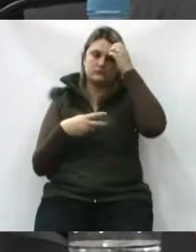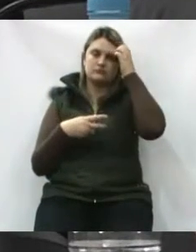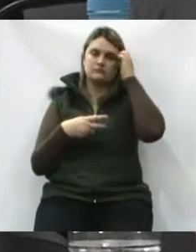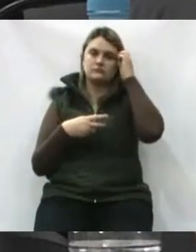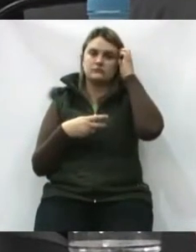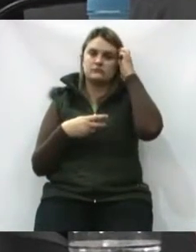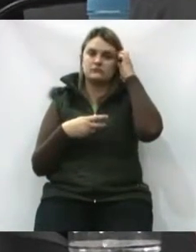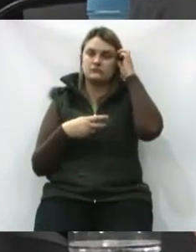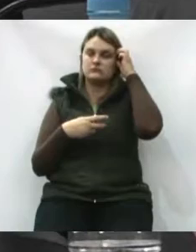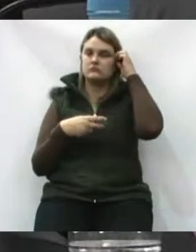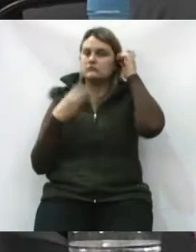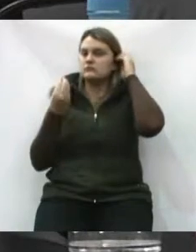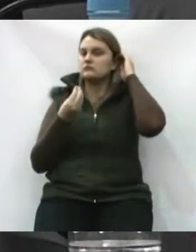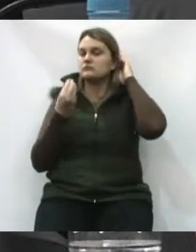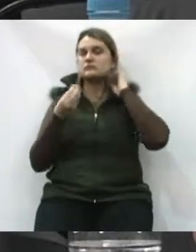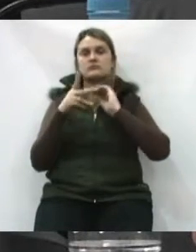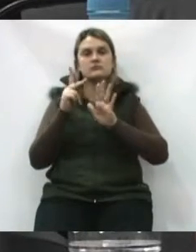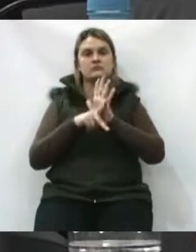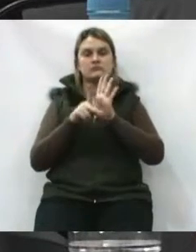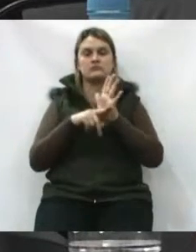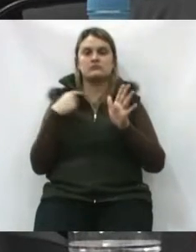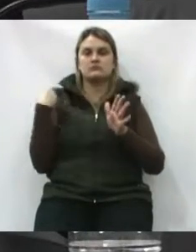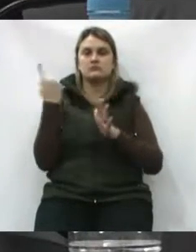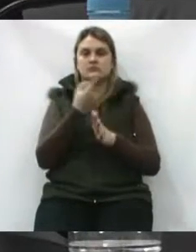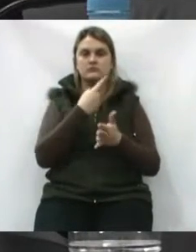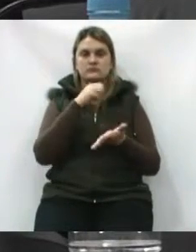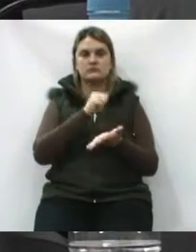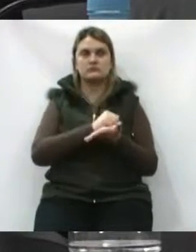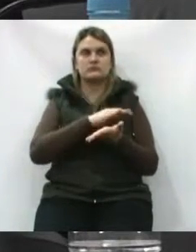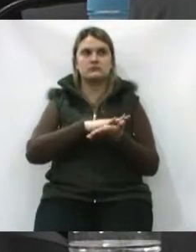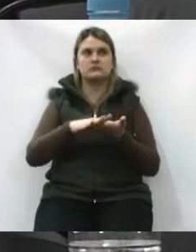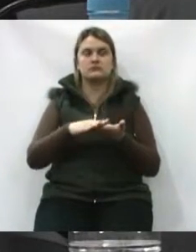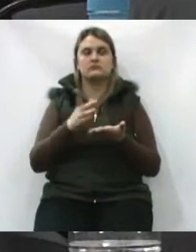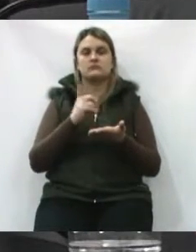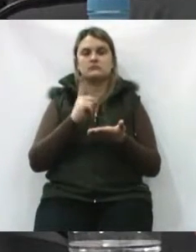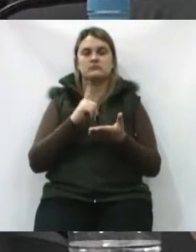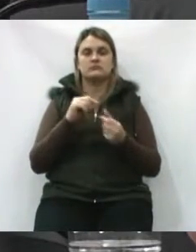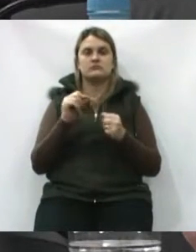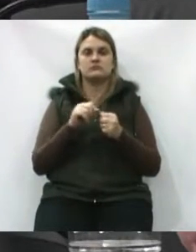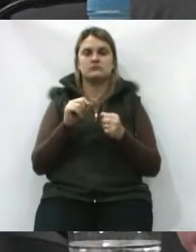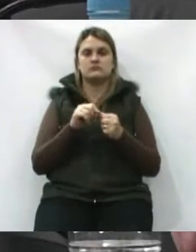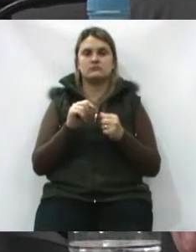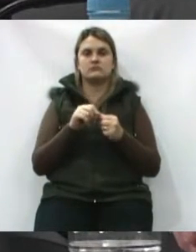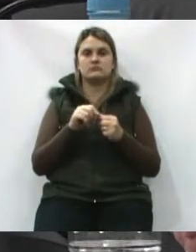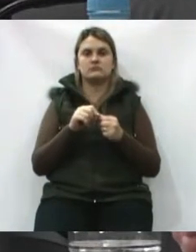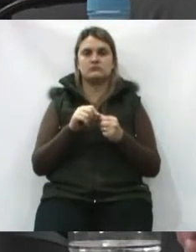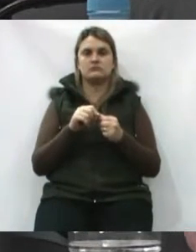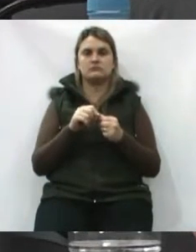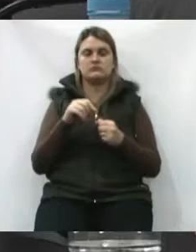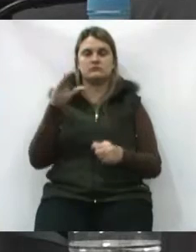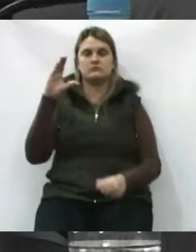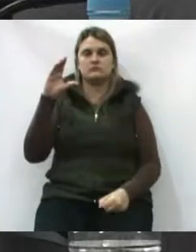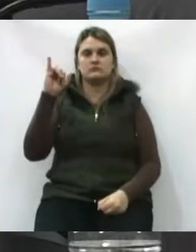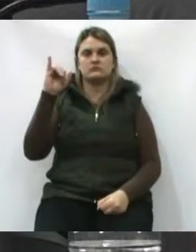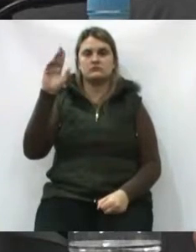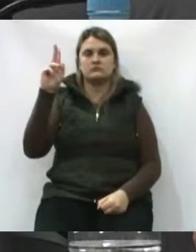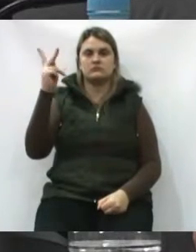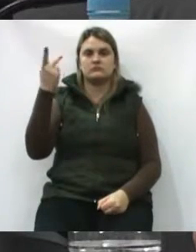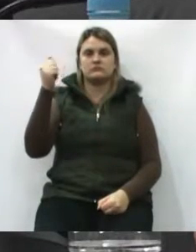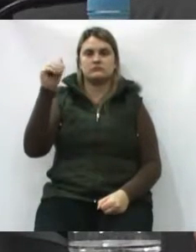Como o projeto Nosso Asfalto está sendo executado pela CIAB,